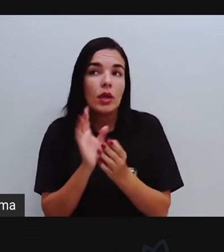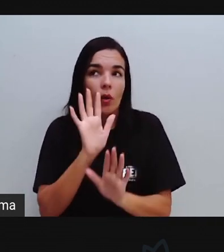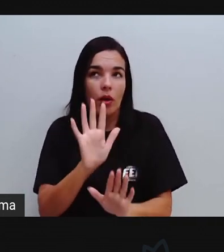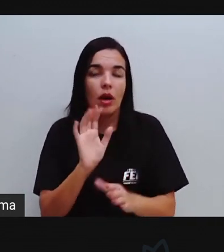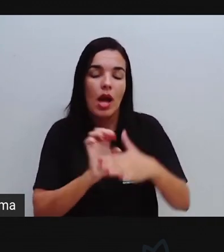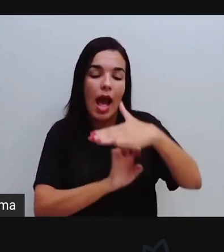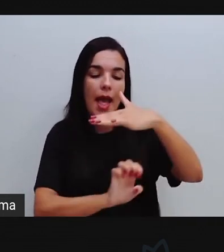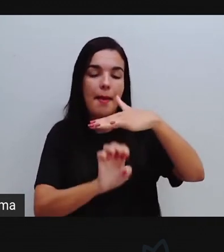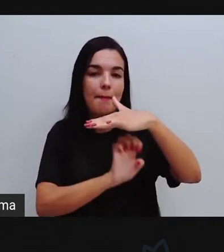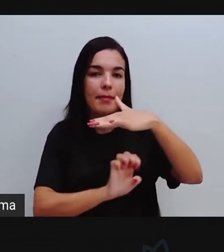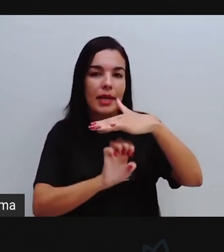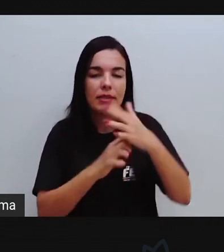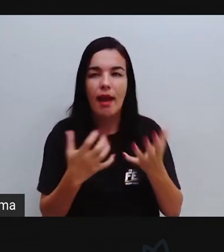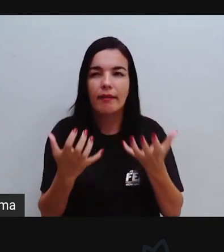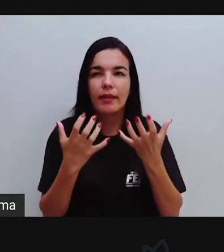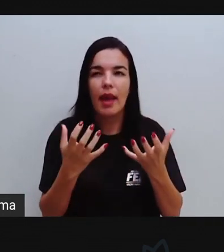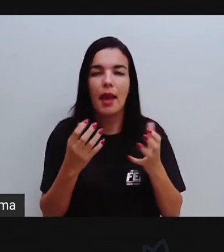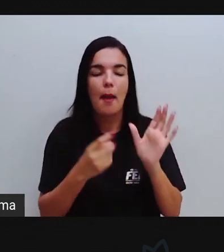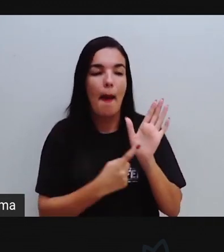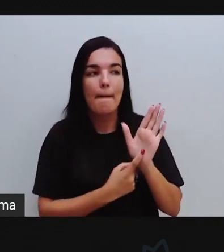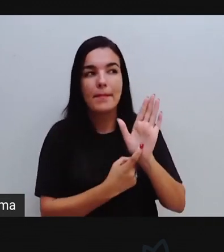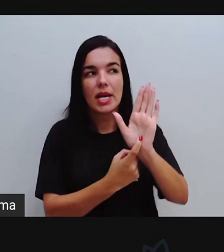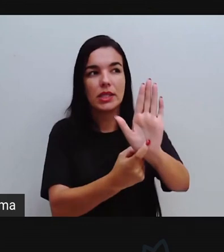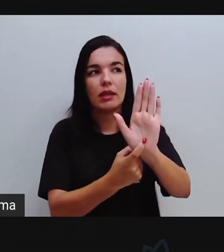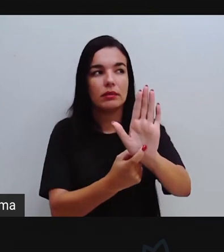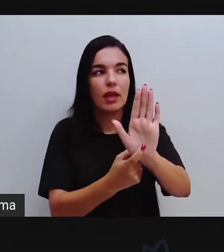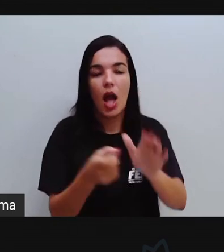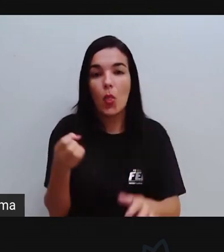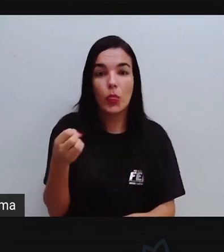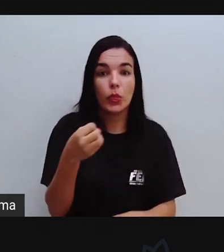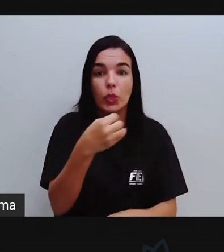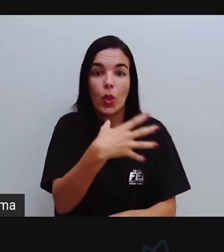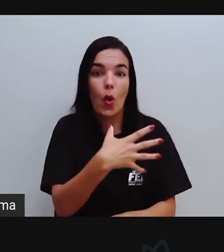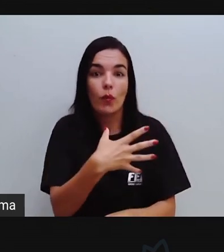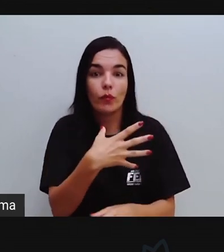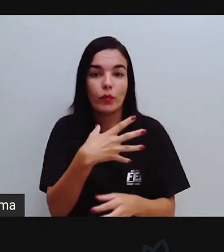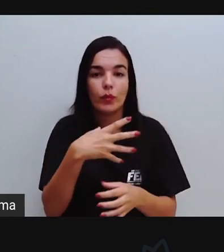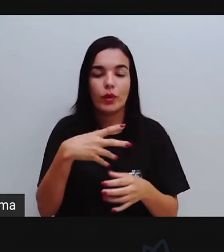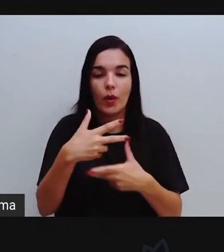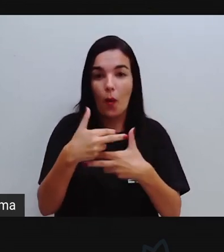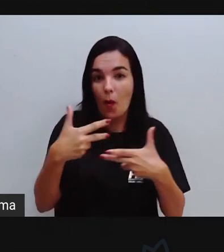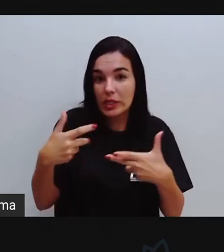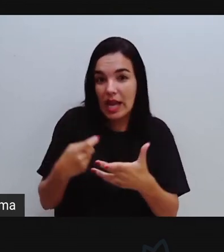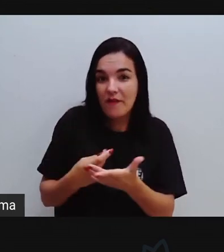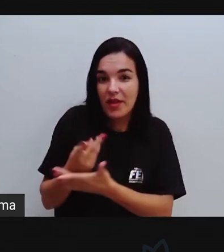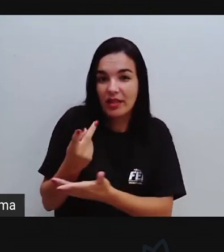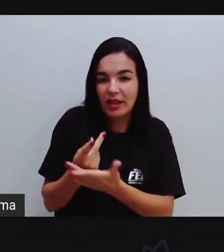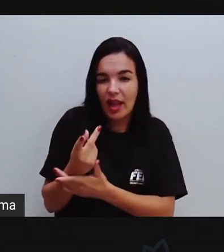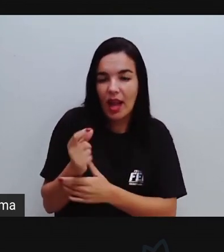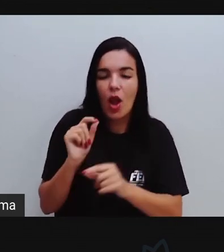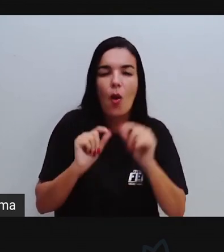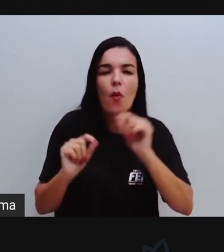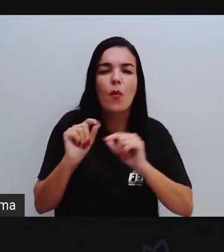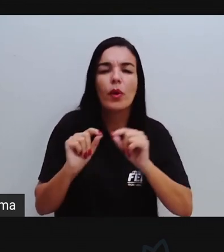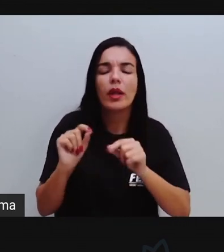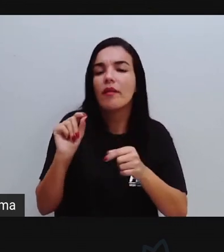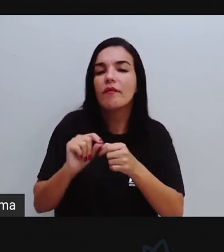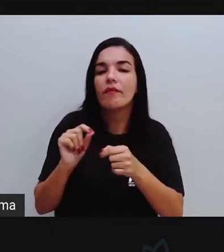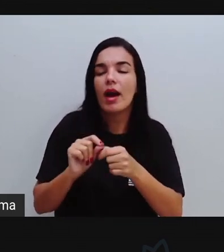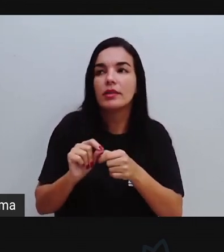pretende apresentar um novo ou já conhecido produto, o que que faz com que o consumidor escolha por um